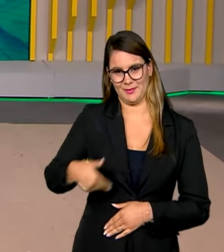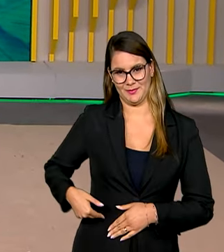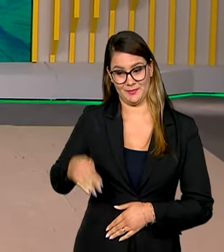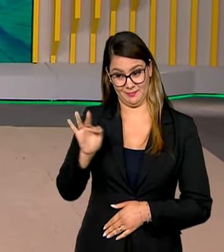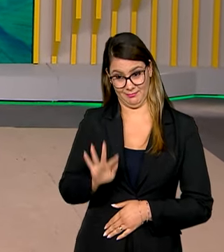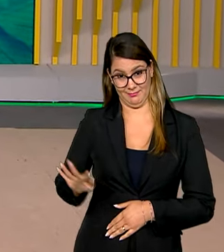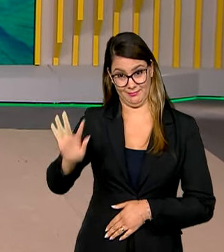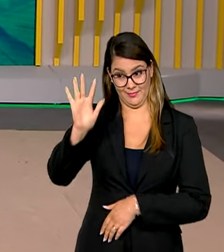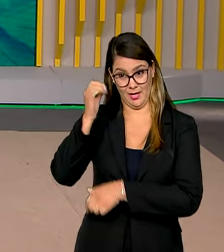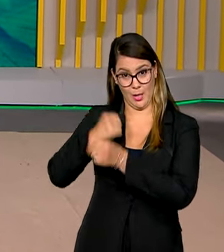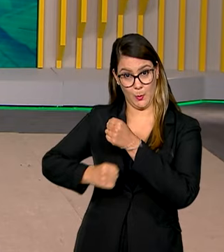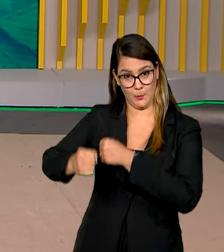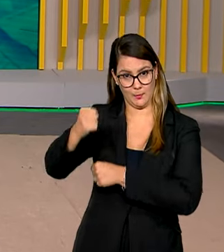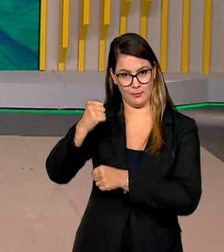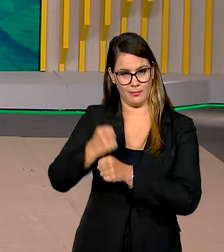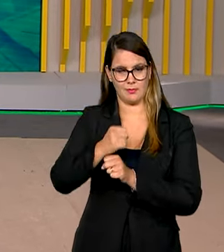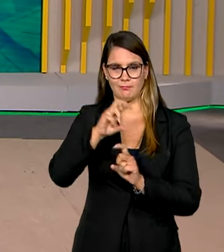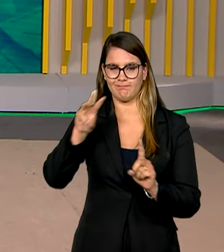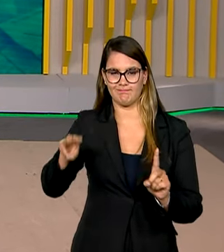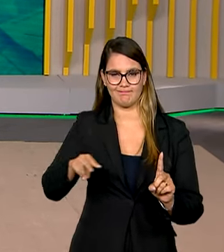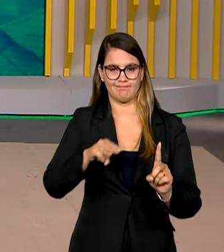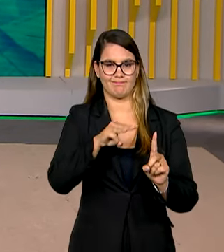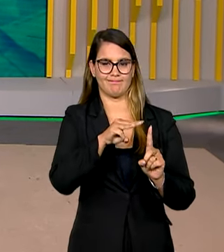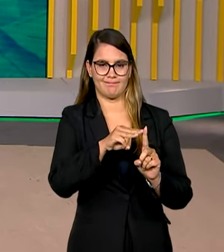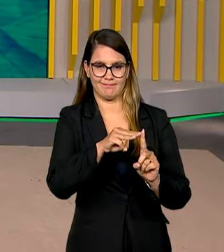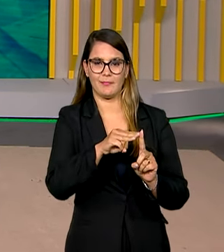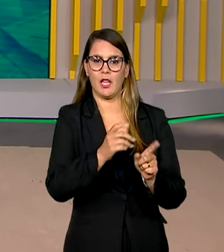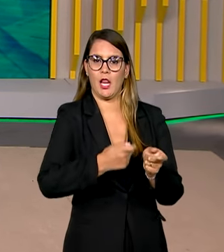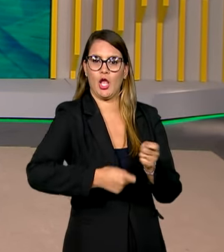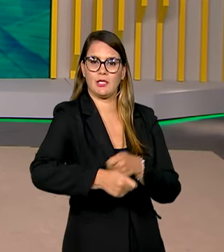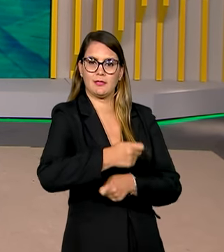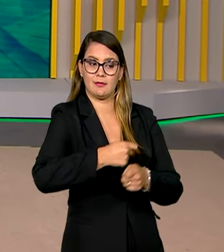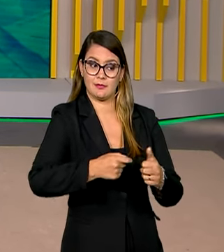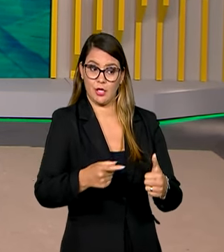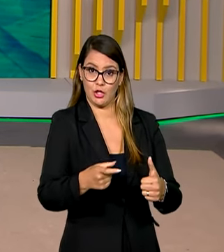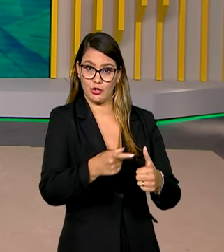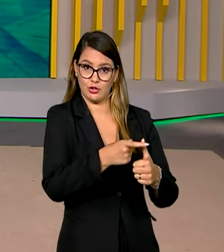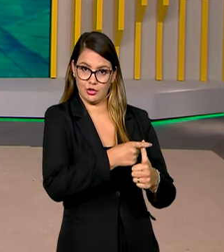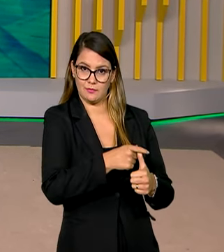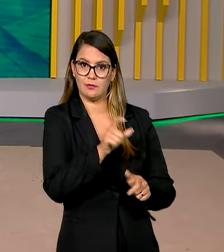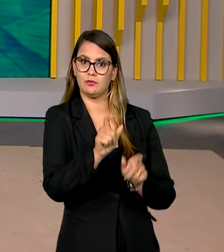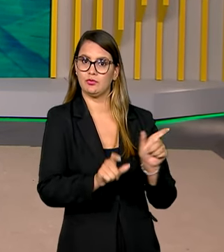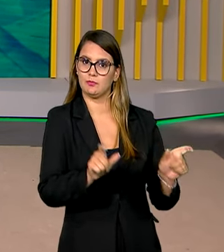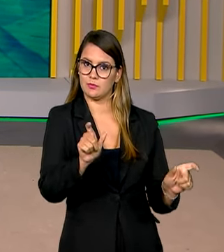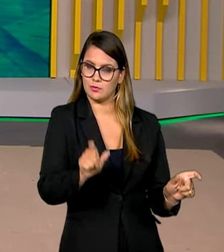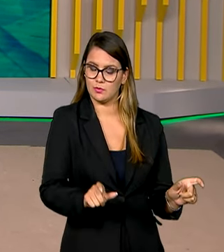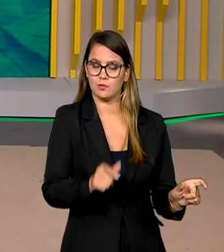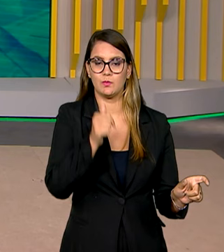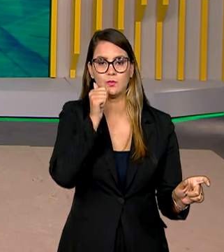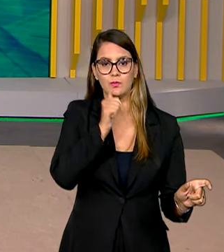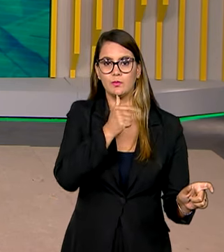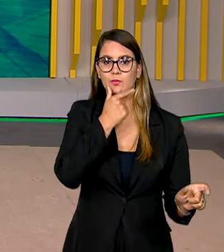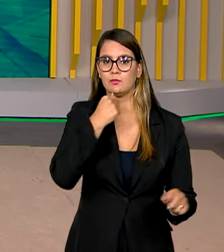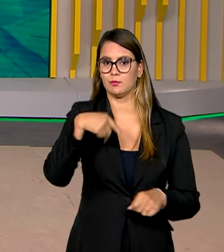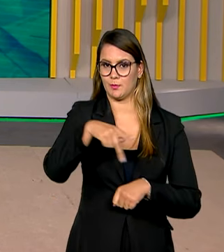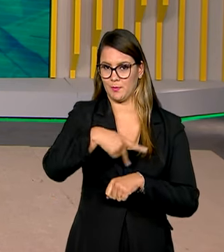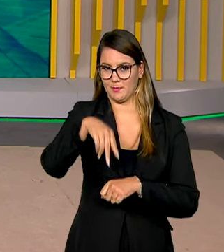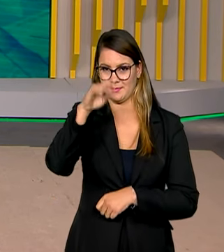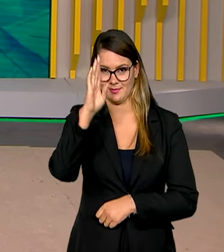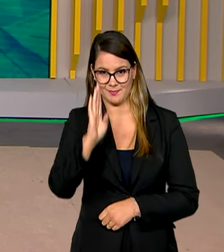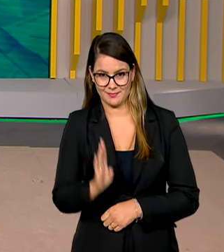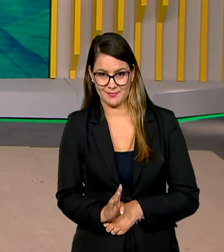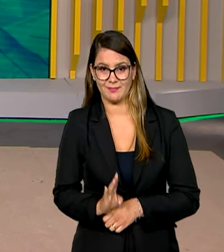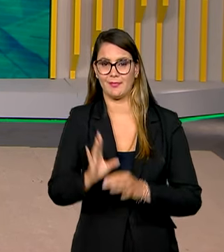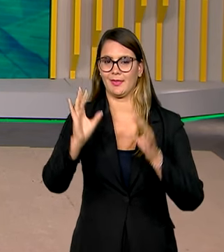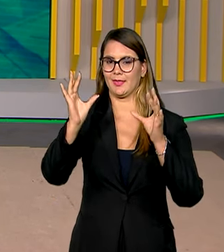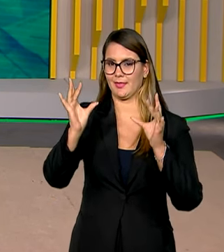no ano passado, com a meta de garantir a negociação de dívidas de consumidores e consumidoras no país. Mas quem